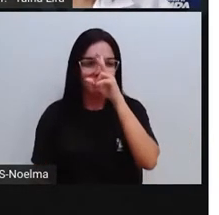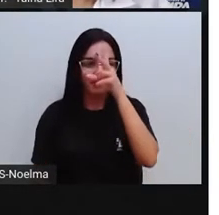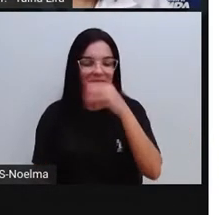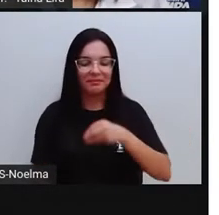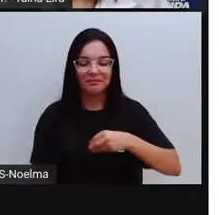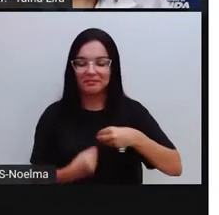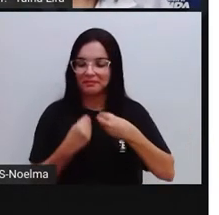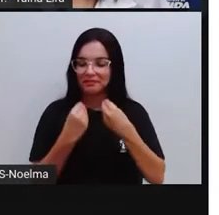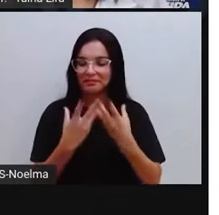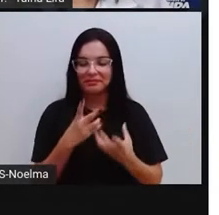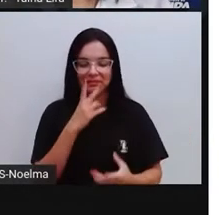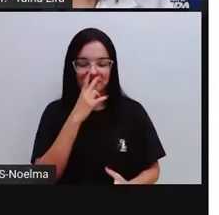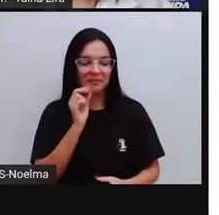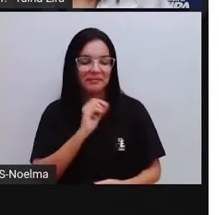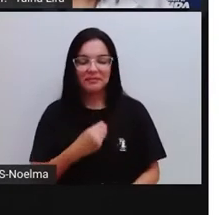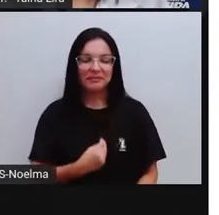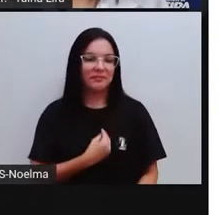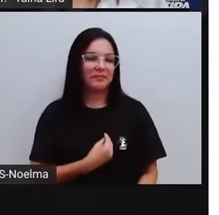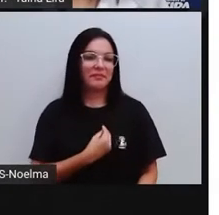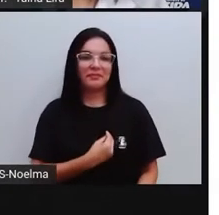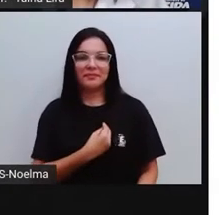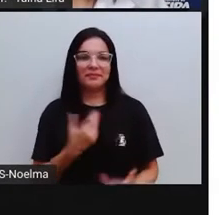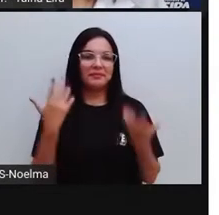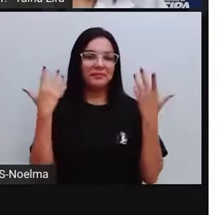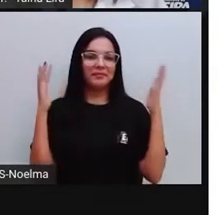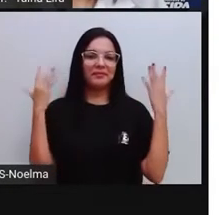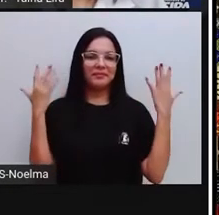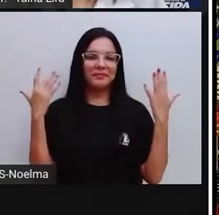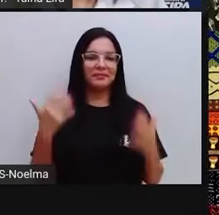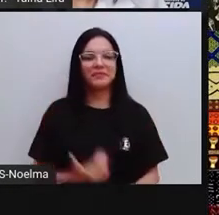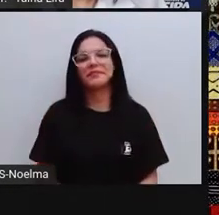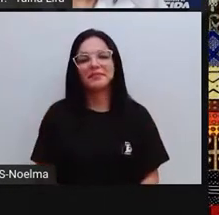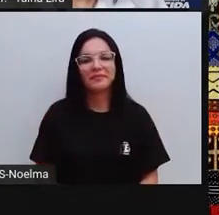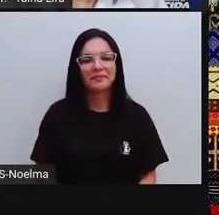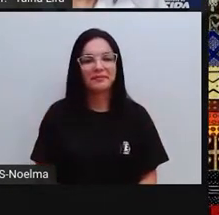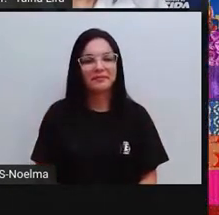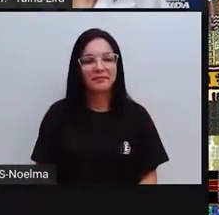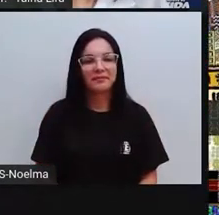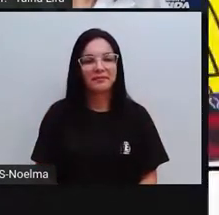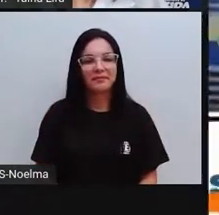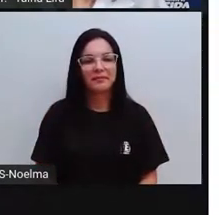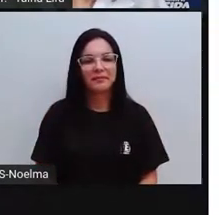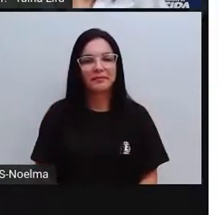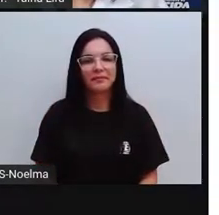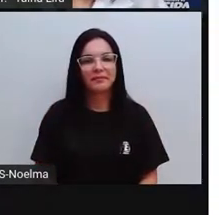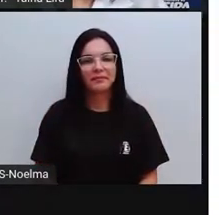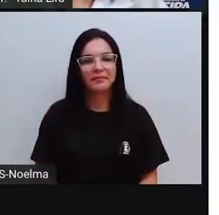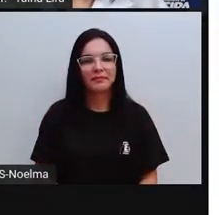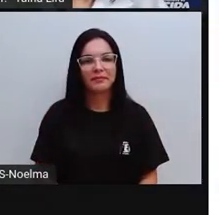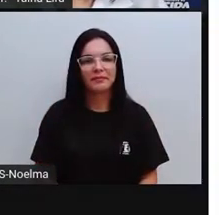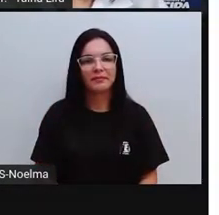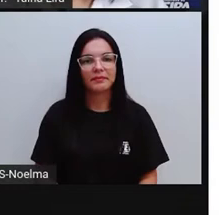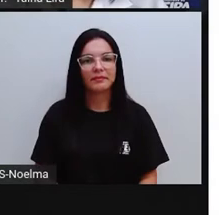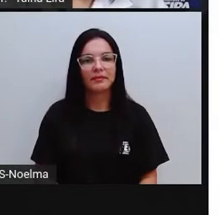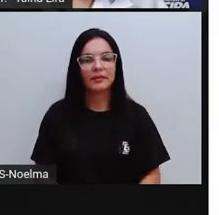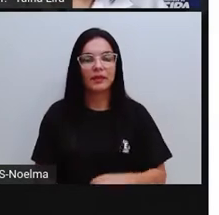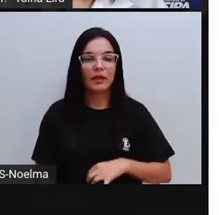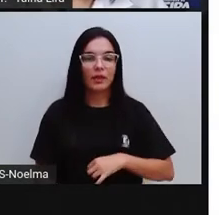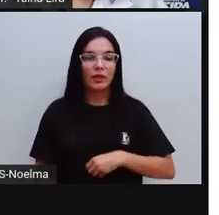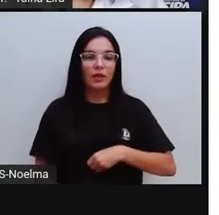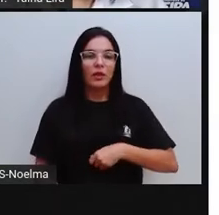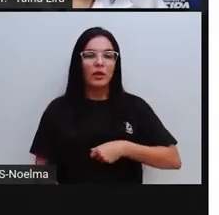vida. Lembra, a Pró já falou também sobre isso. Já os panôs contam